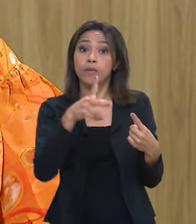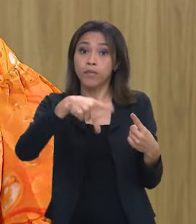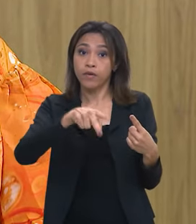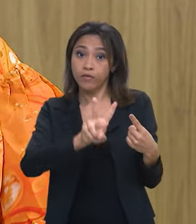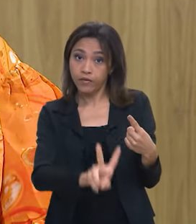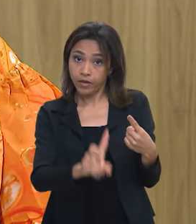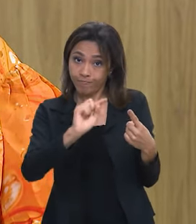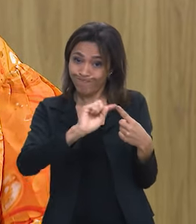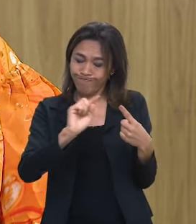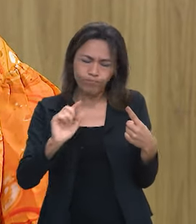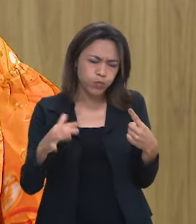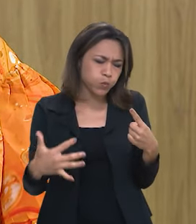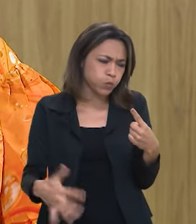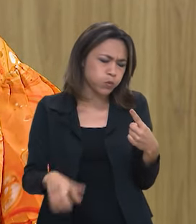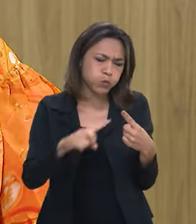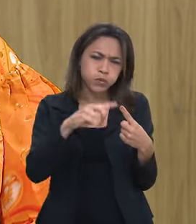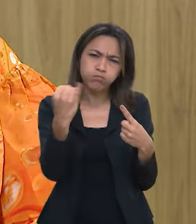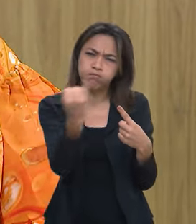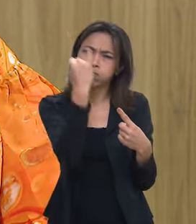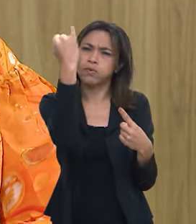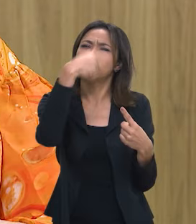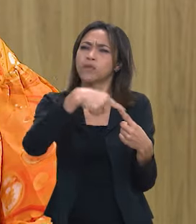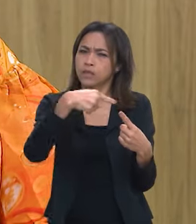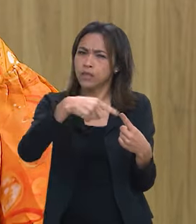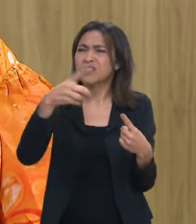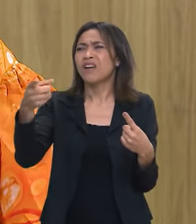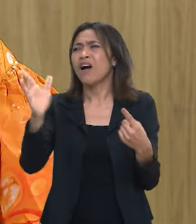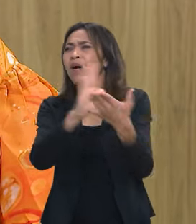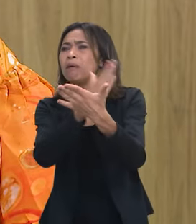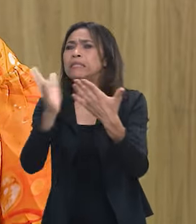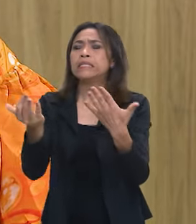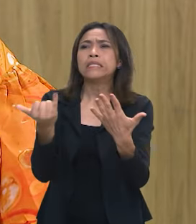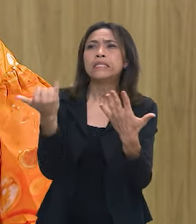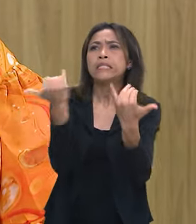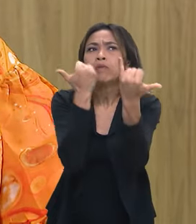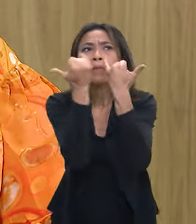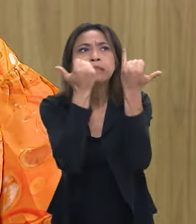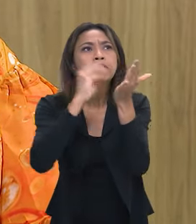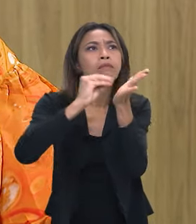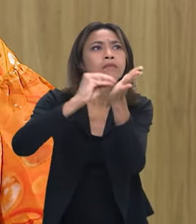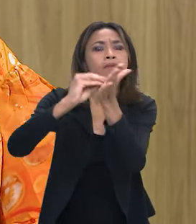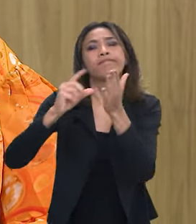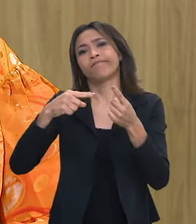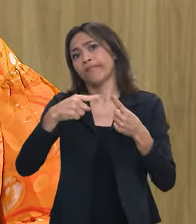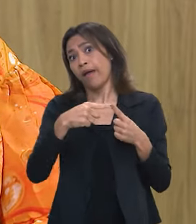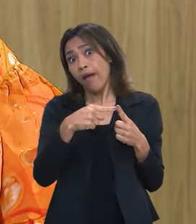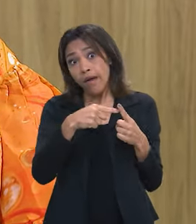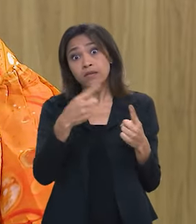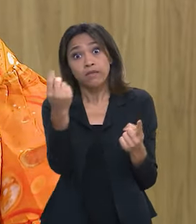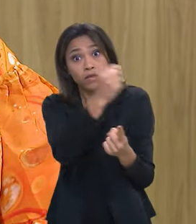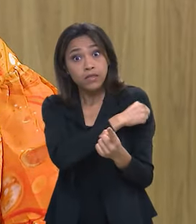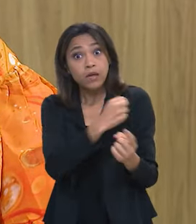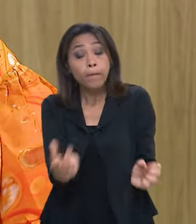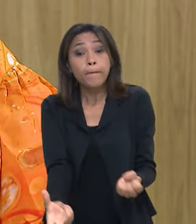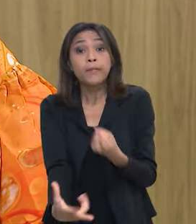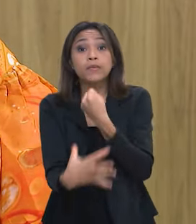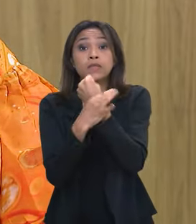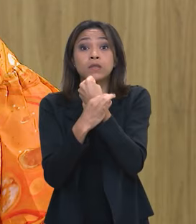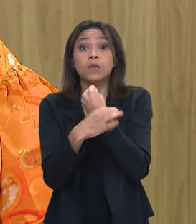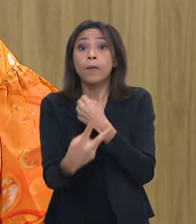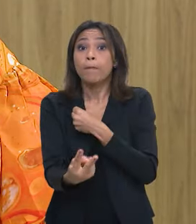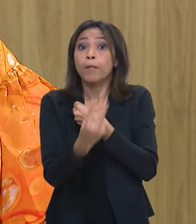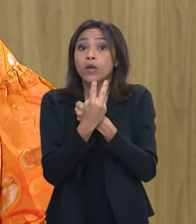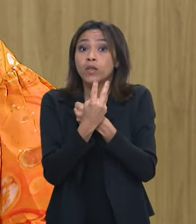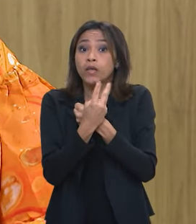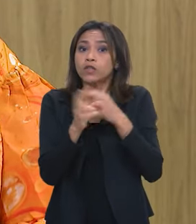HPV, fundamental, alvo de muita desinformação e que é a vacina que protege para câncer de